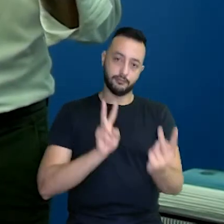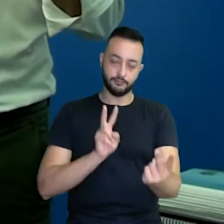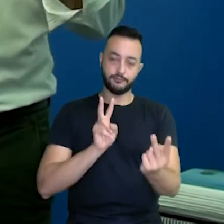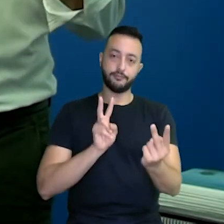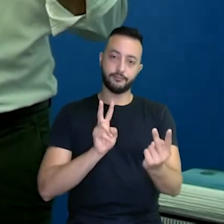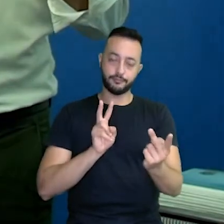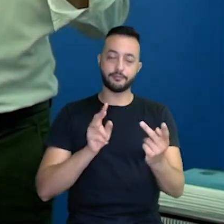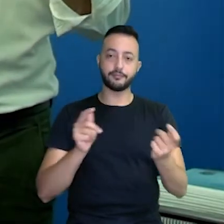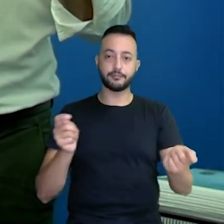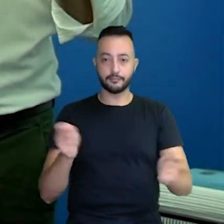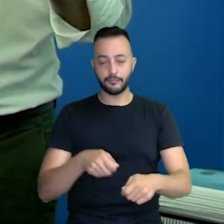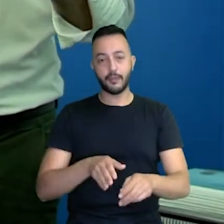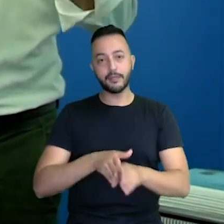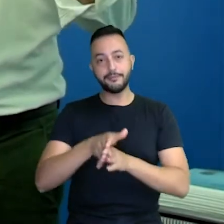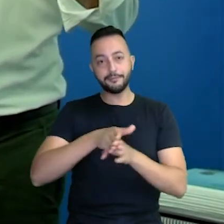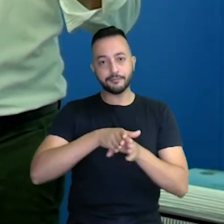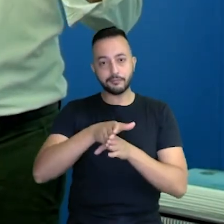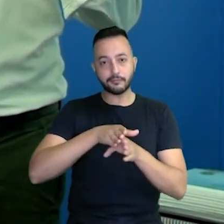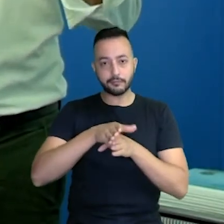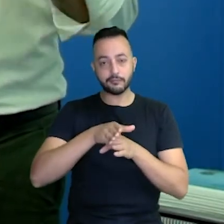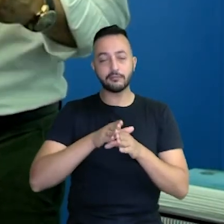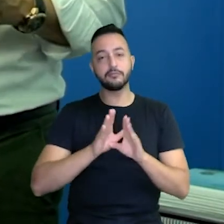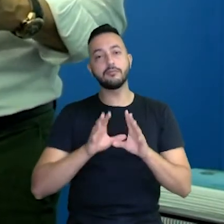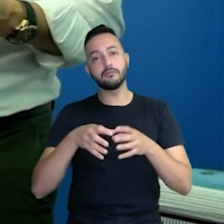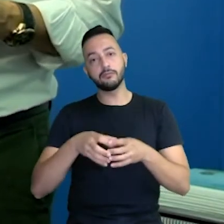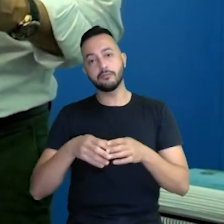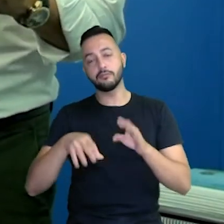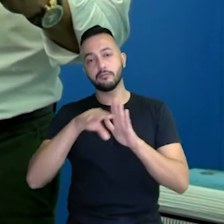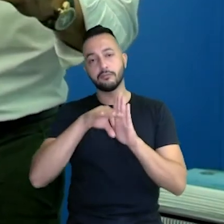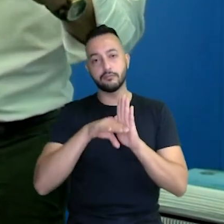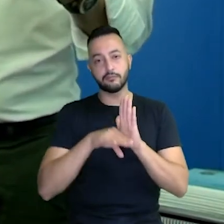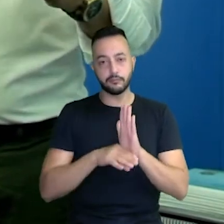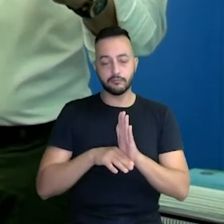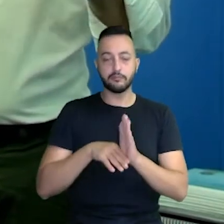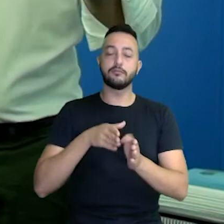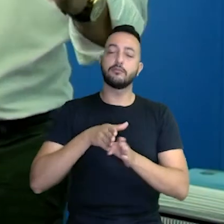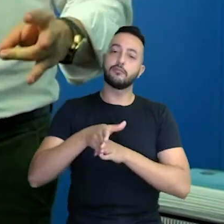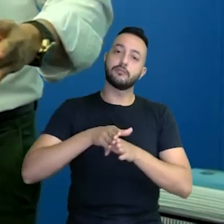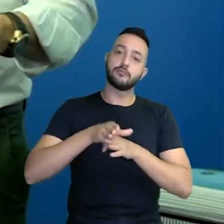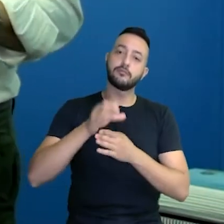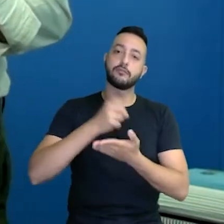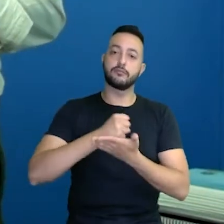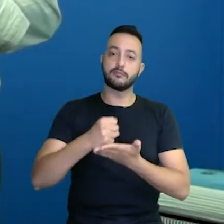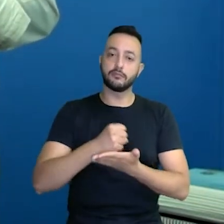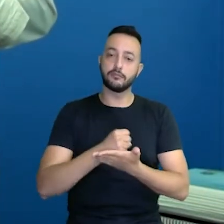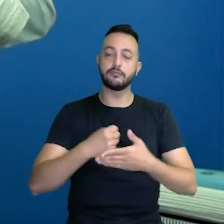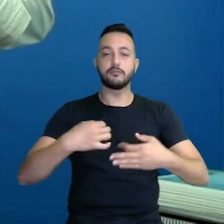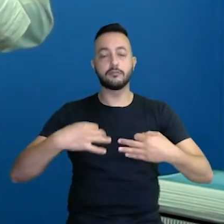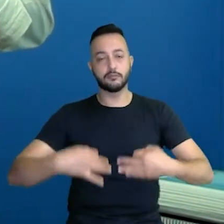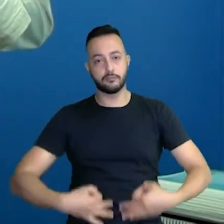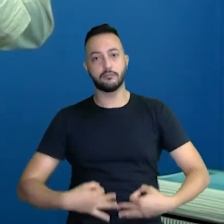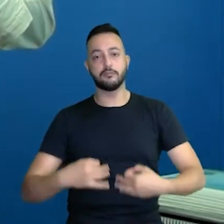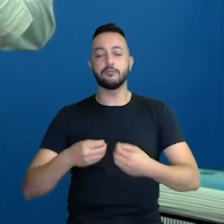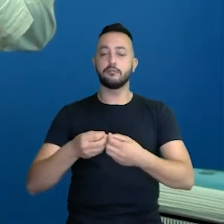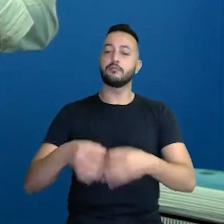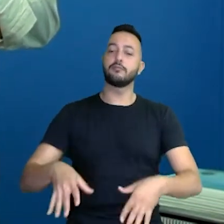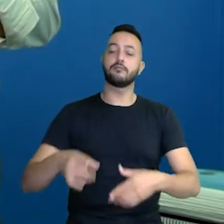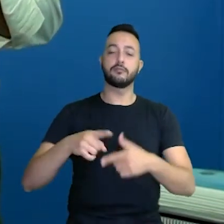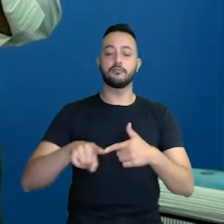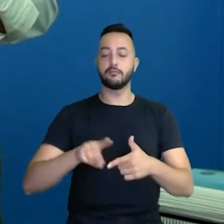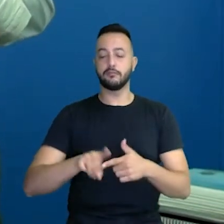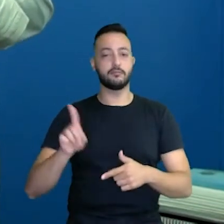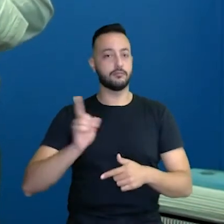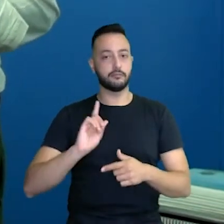e aí eles são orientados pelo núcleo de normatização para fazer as documentações corretas, para não prejudicar o